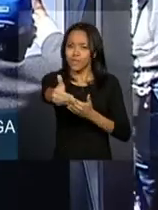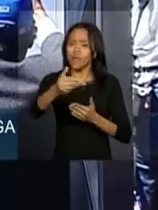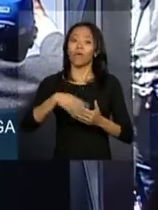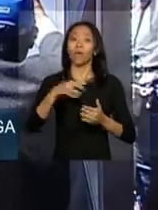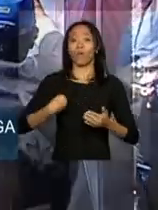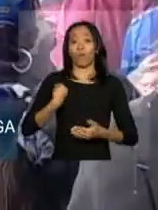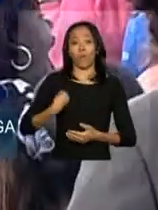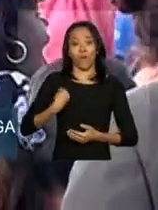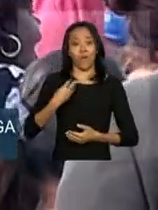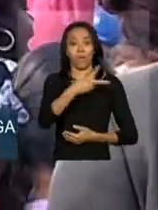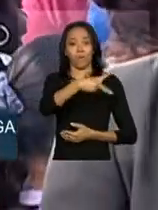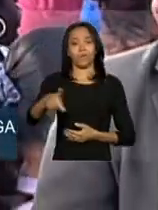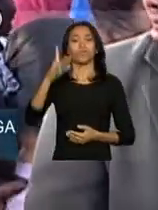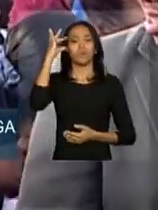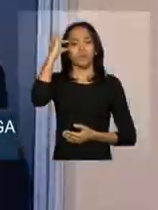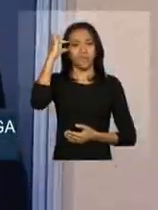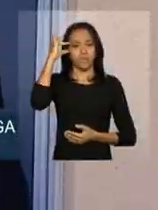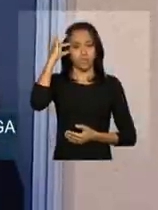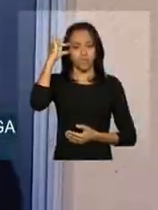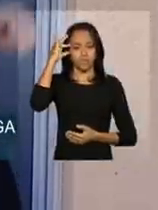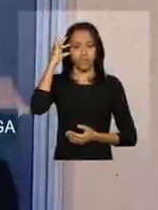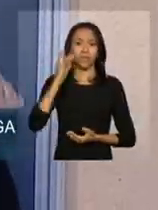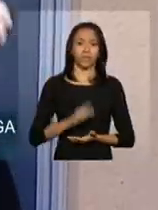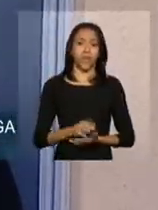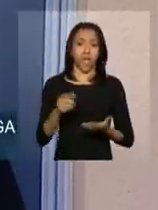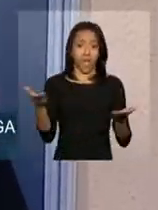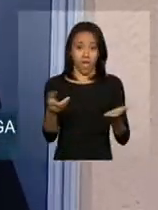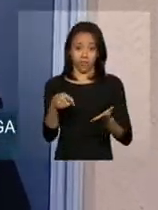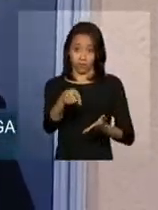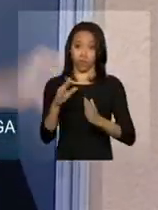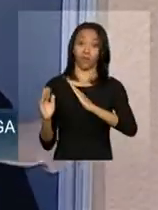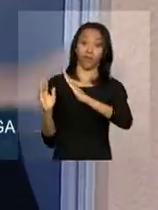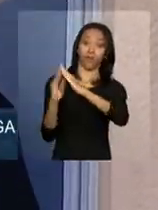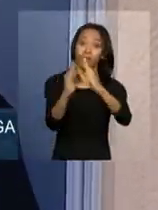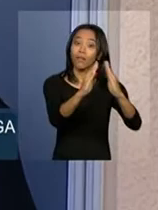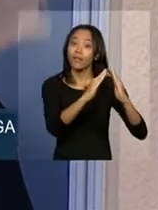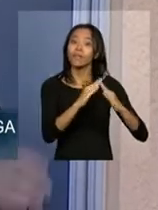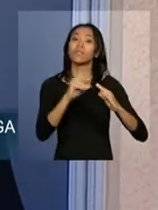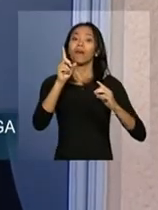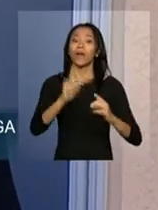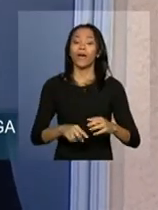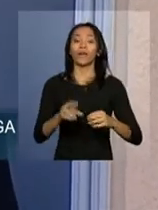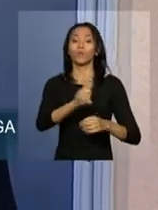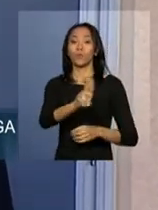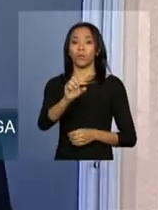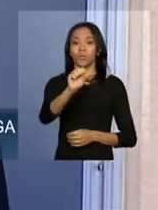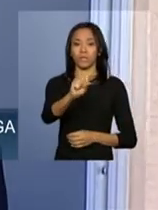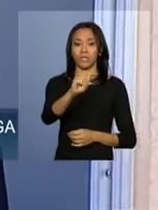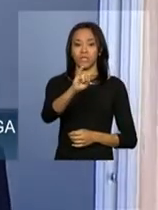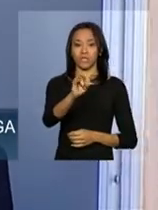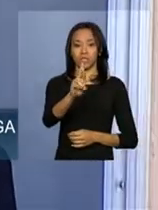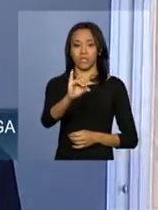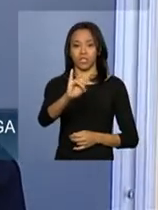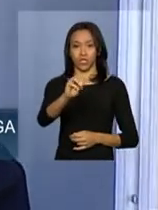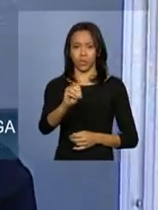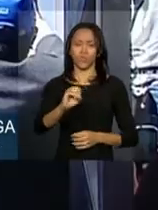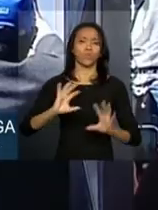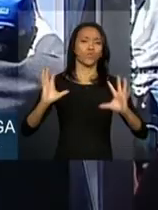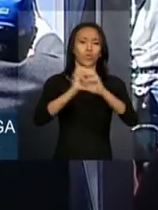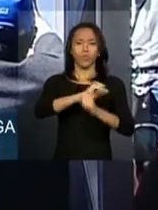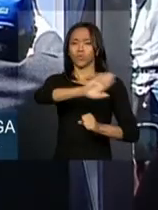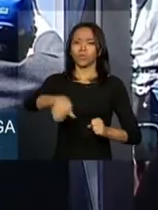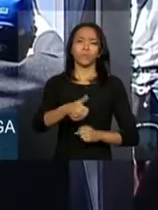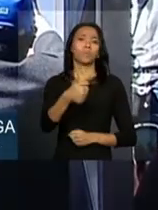presidenta Dilma Rousseff. Essas moradias ficam no residencial Sirius, que tem ao todo 15